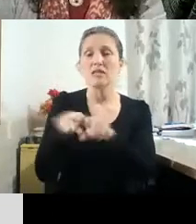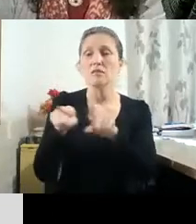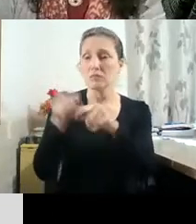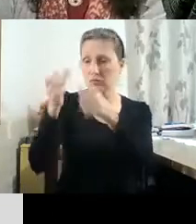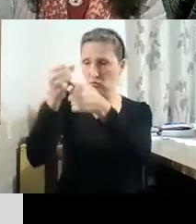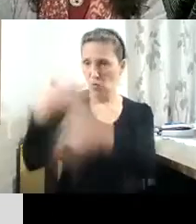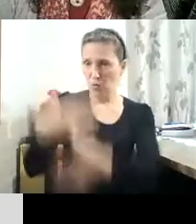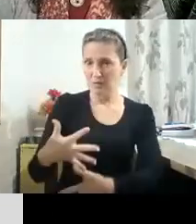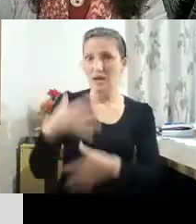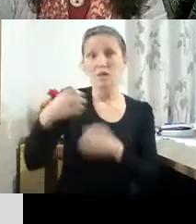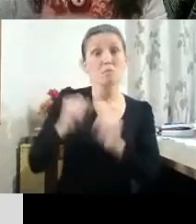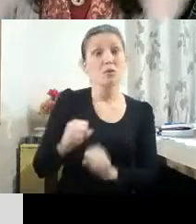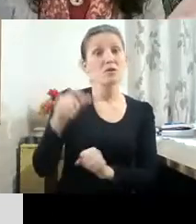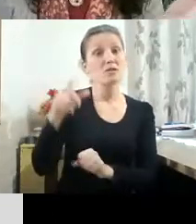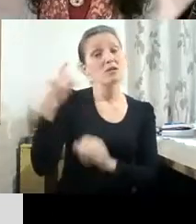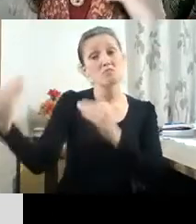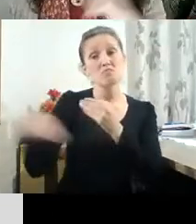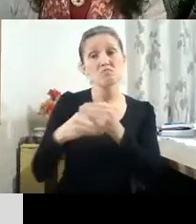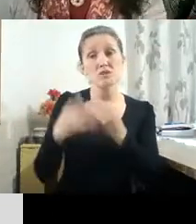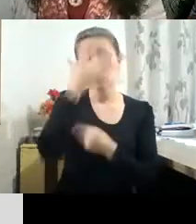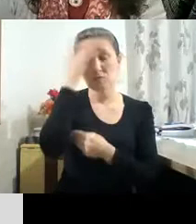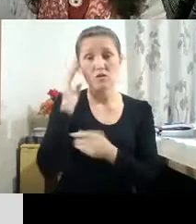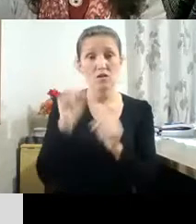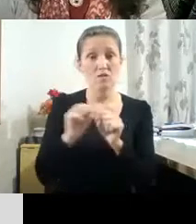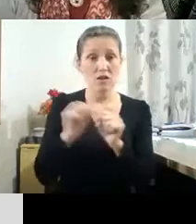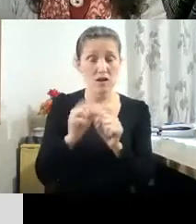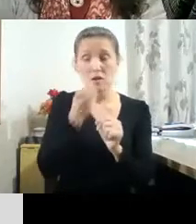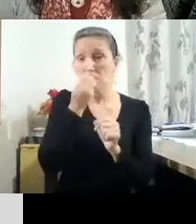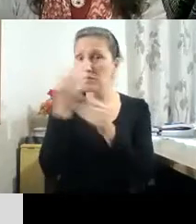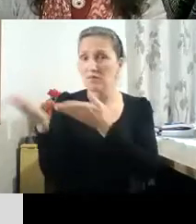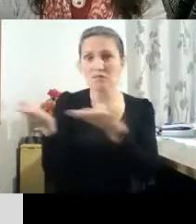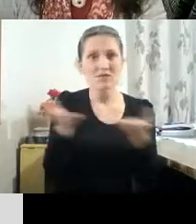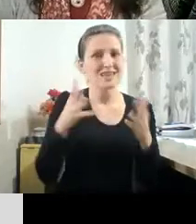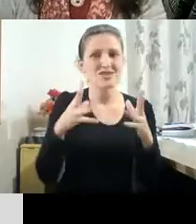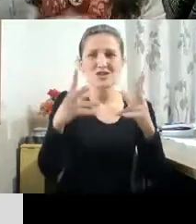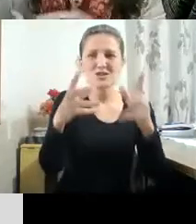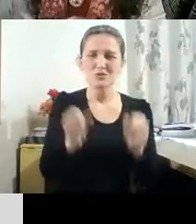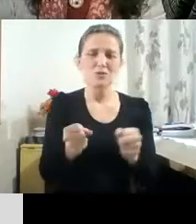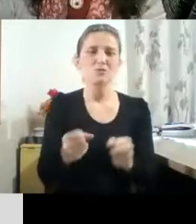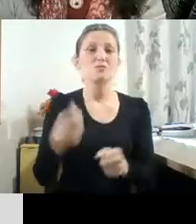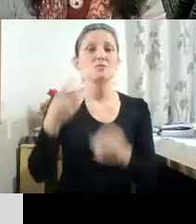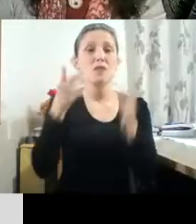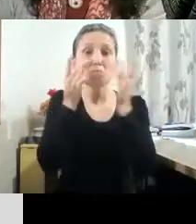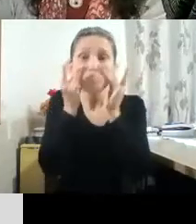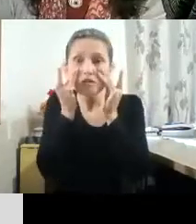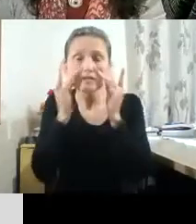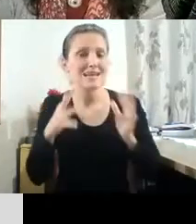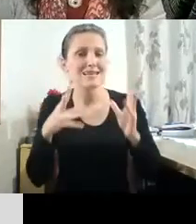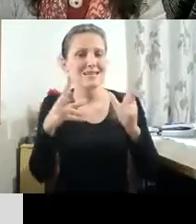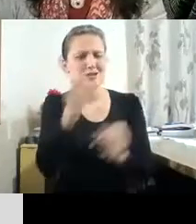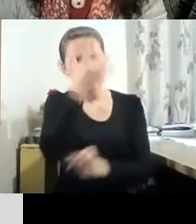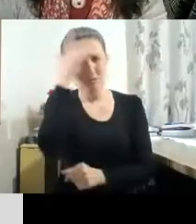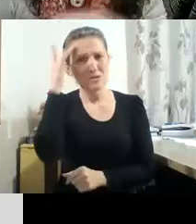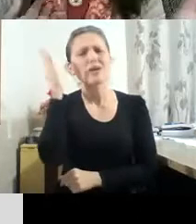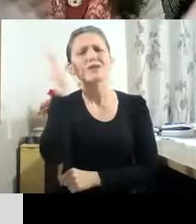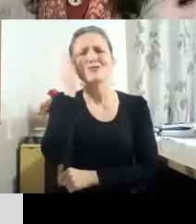se ele quer. E bem-vindos para todos, tá? E muito obrigado pela presença também, que nesses tempos difíceis que